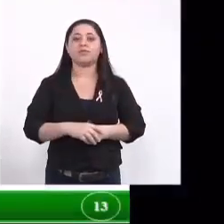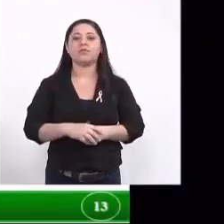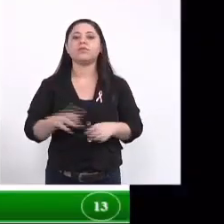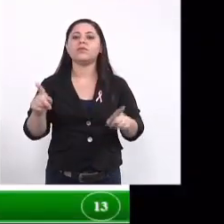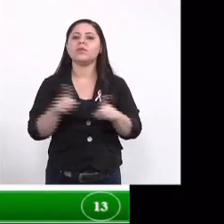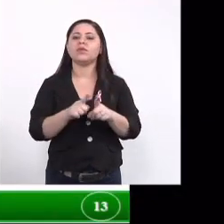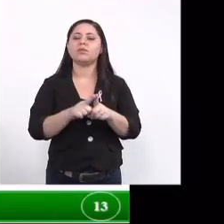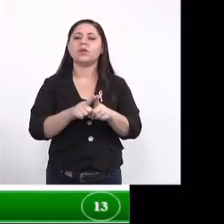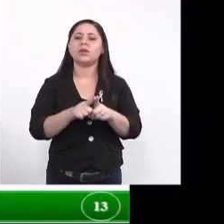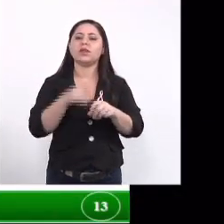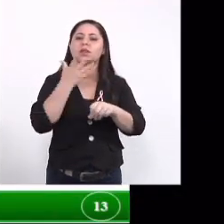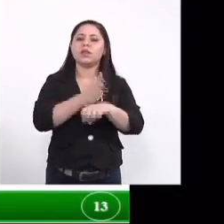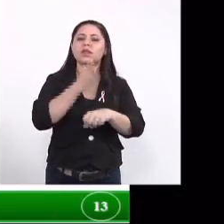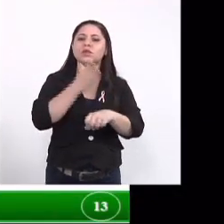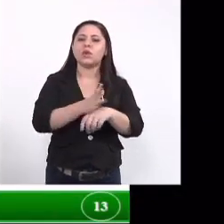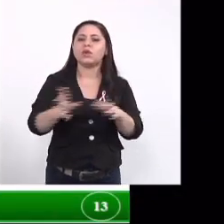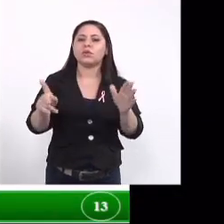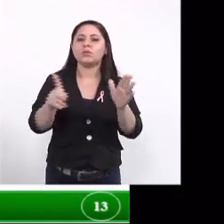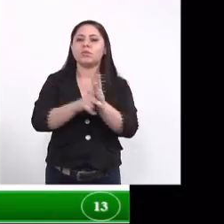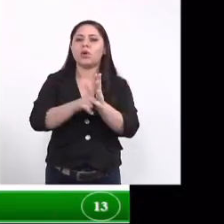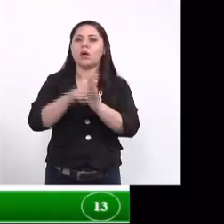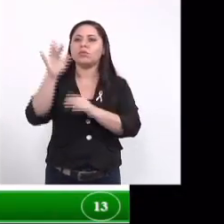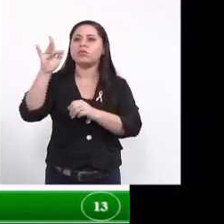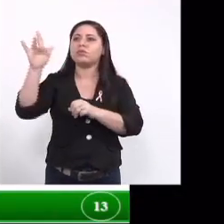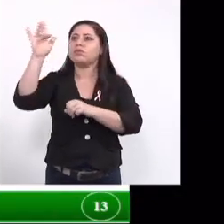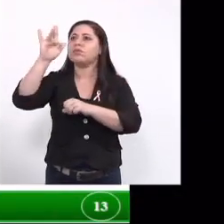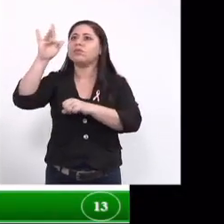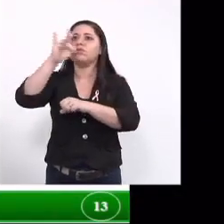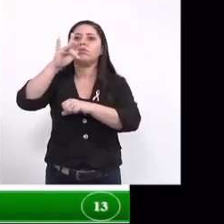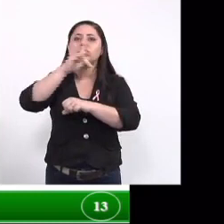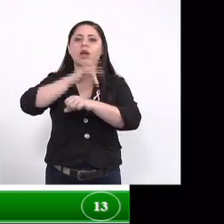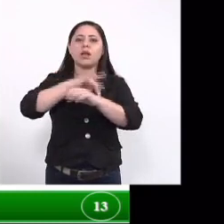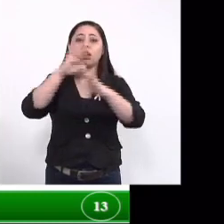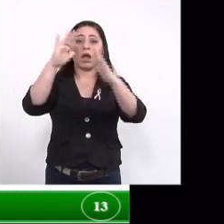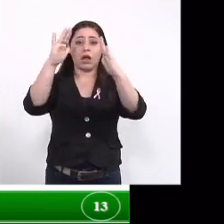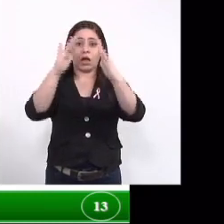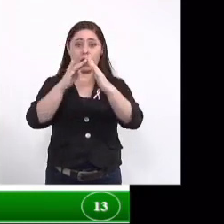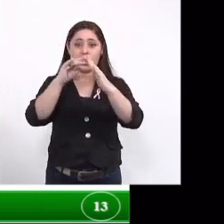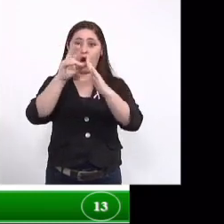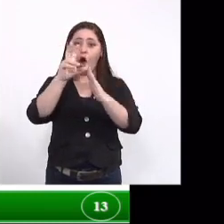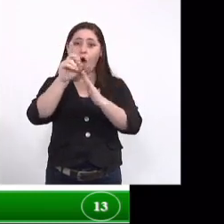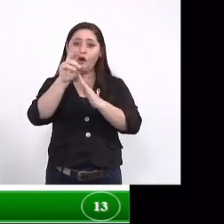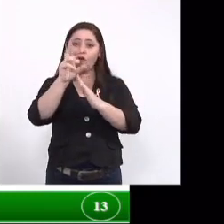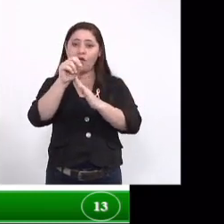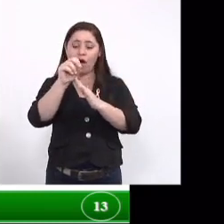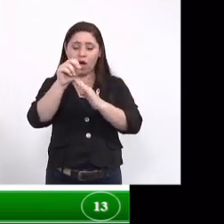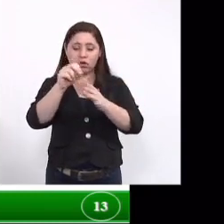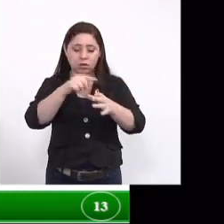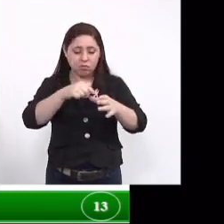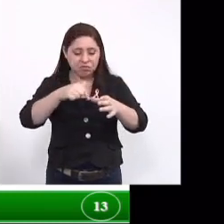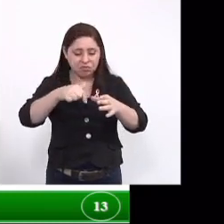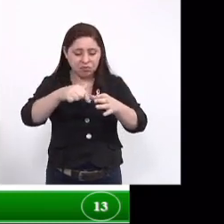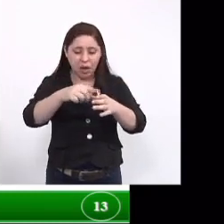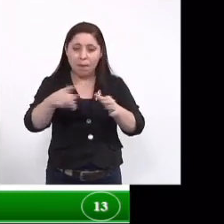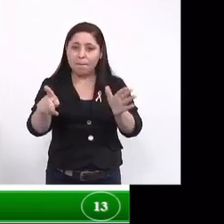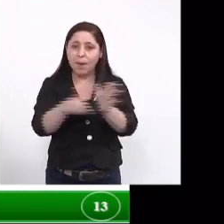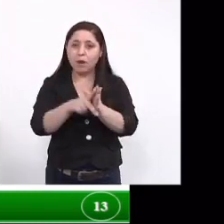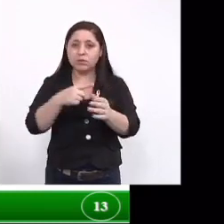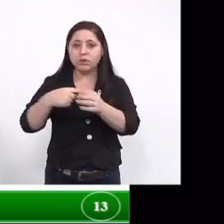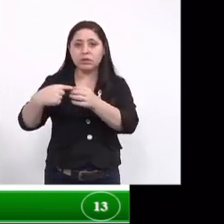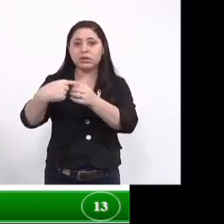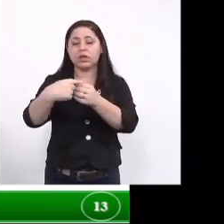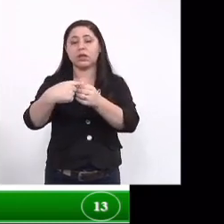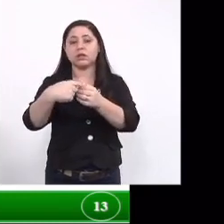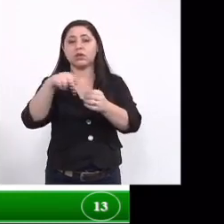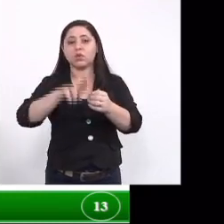em larvas urbanas ou seja aqueles mosquitos que foram que ovopositaram em locais na cidade no caso as